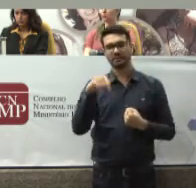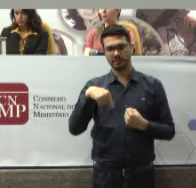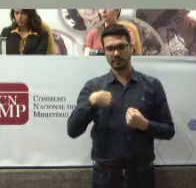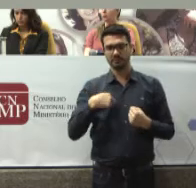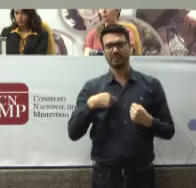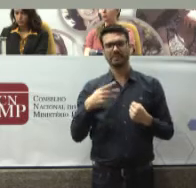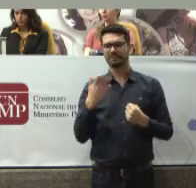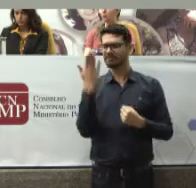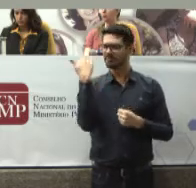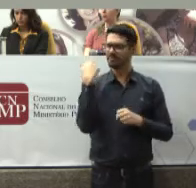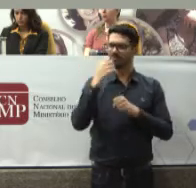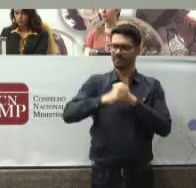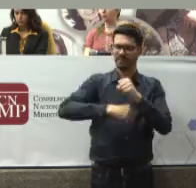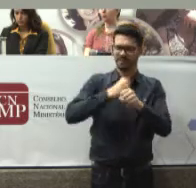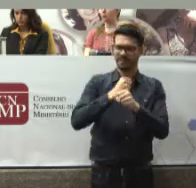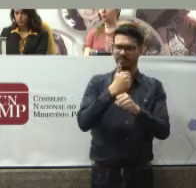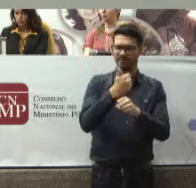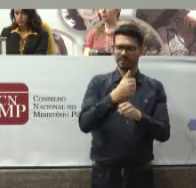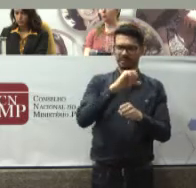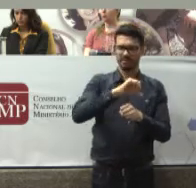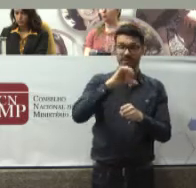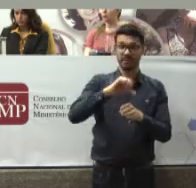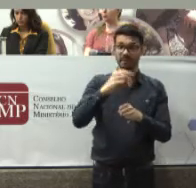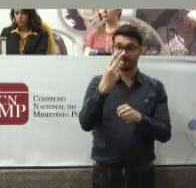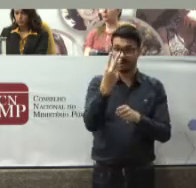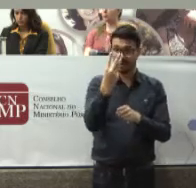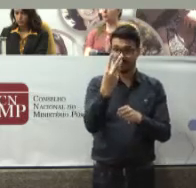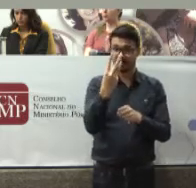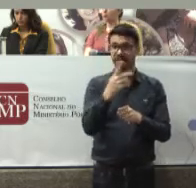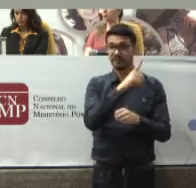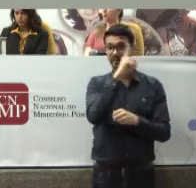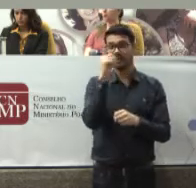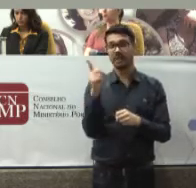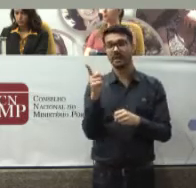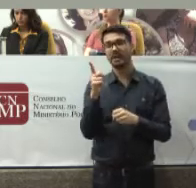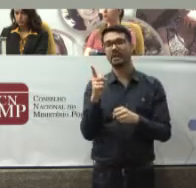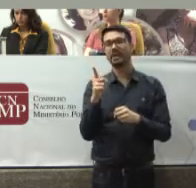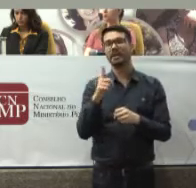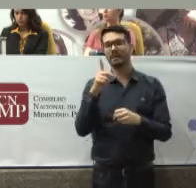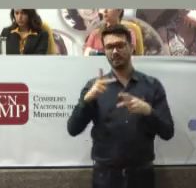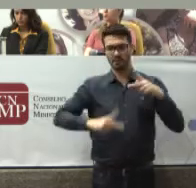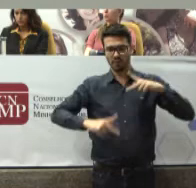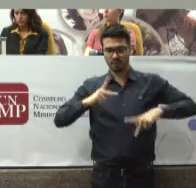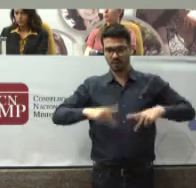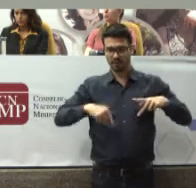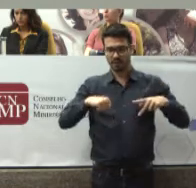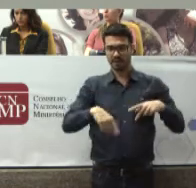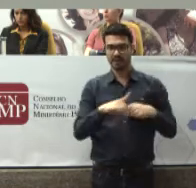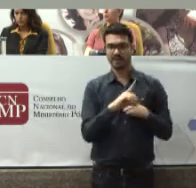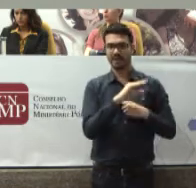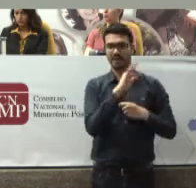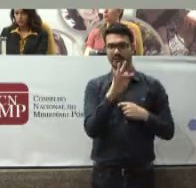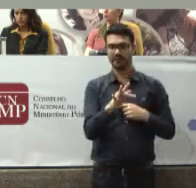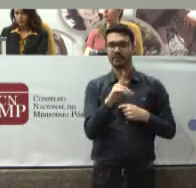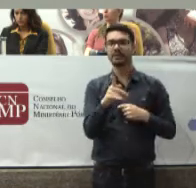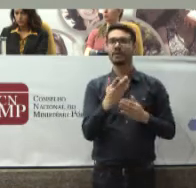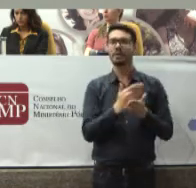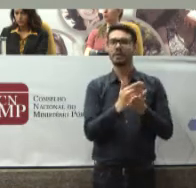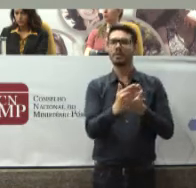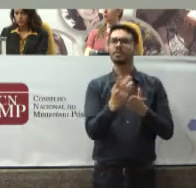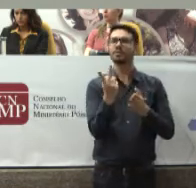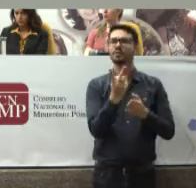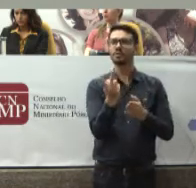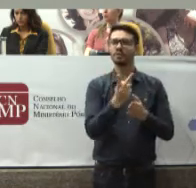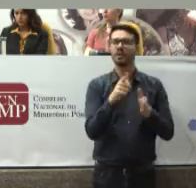1993 Instaurei na Procuradoria da República No Distrito Federal Os dois primeiros inquéritos